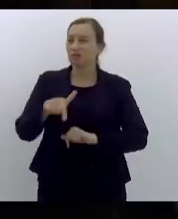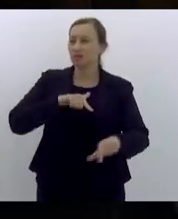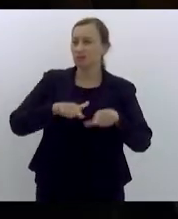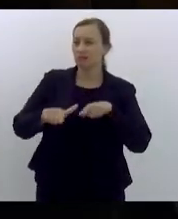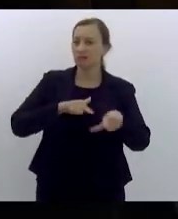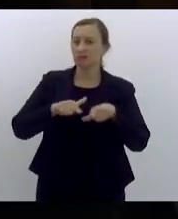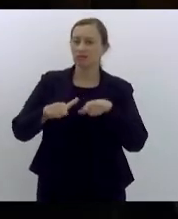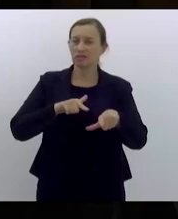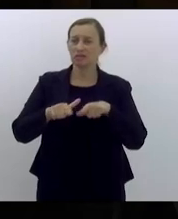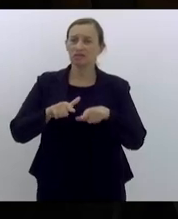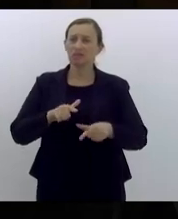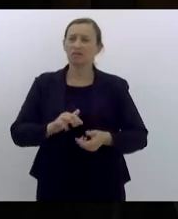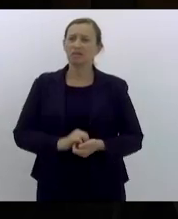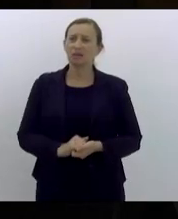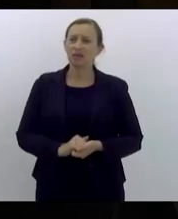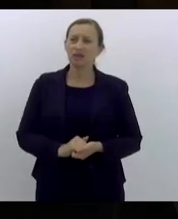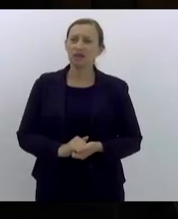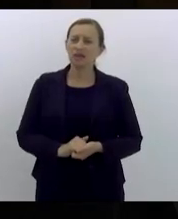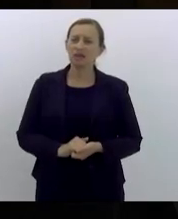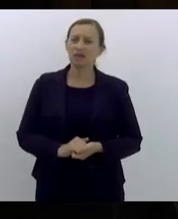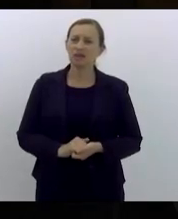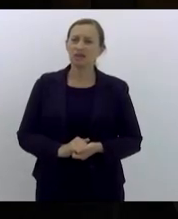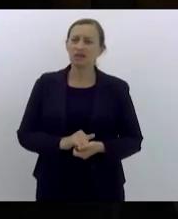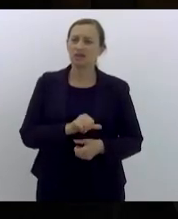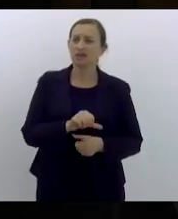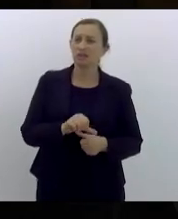reforma previdenciária